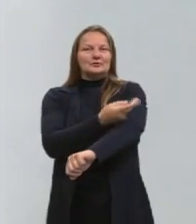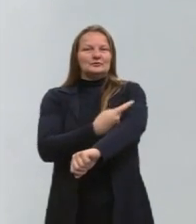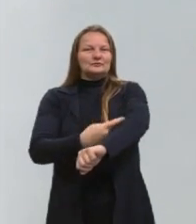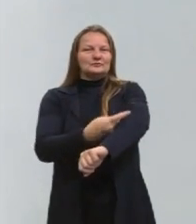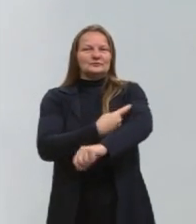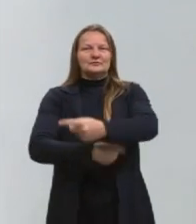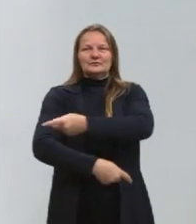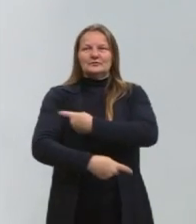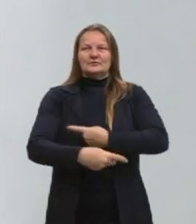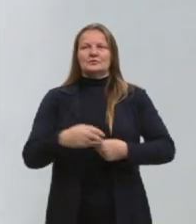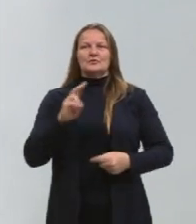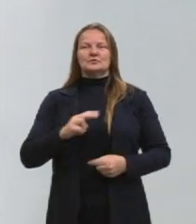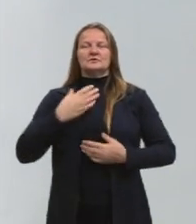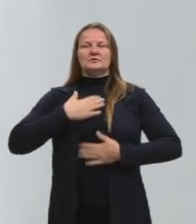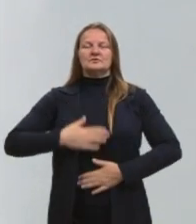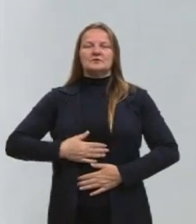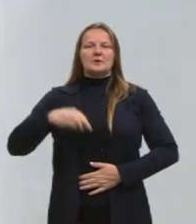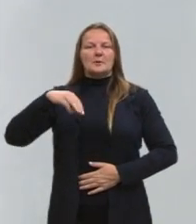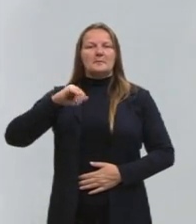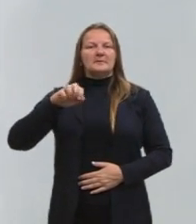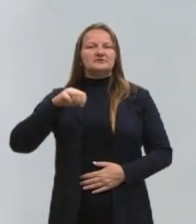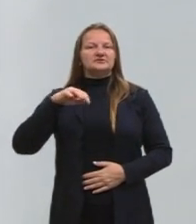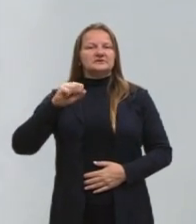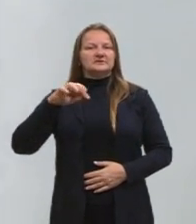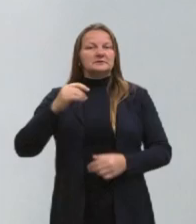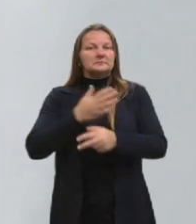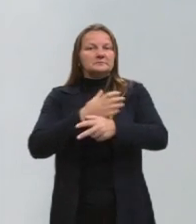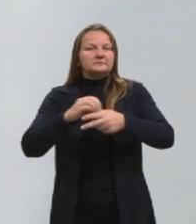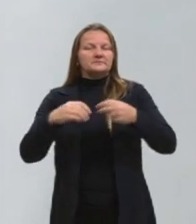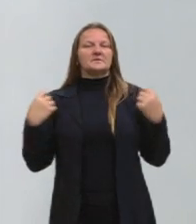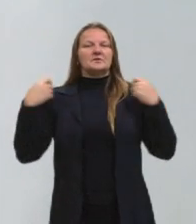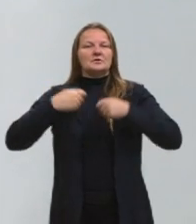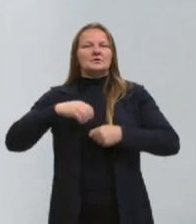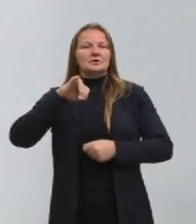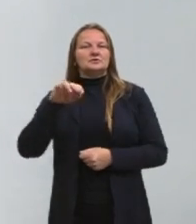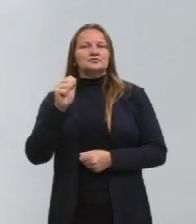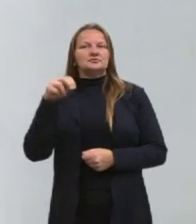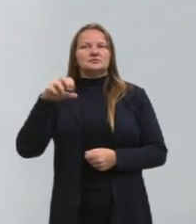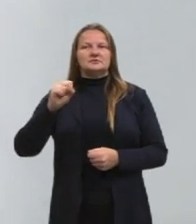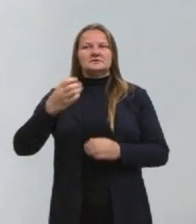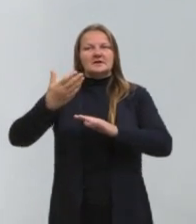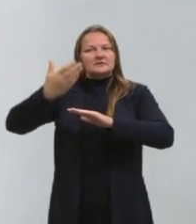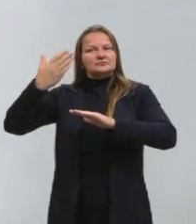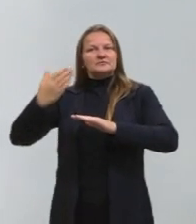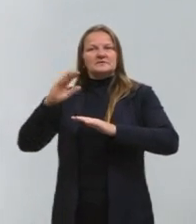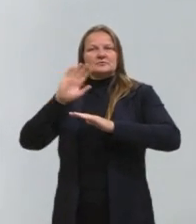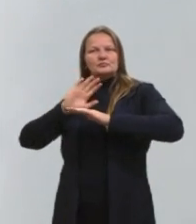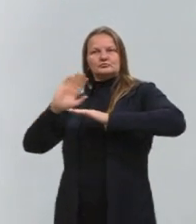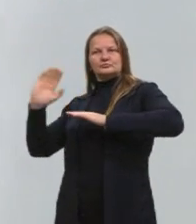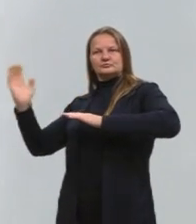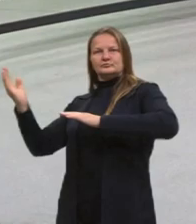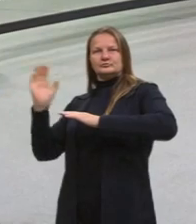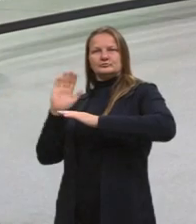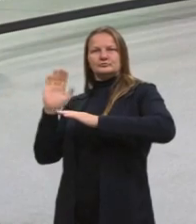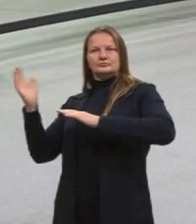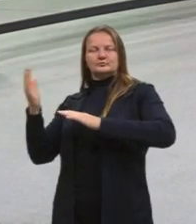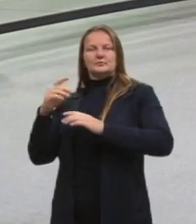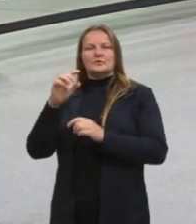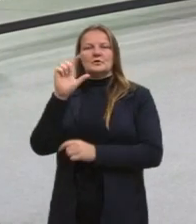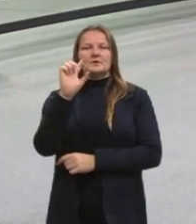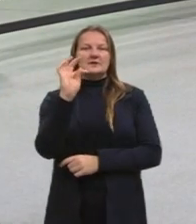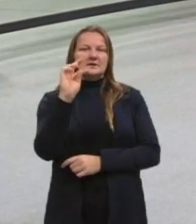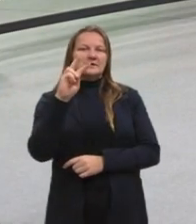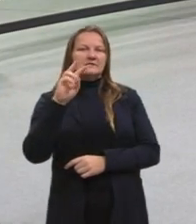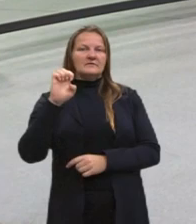braços, estou usando a camiseta magenta do Pré-ENEM, uma jaqueta jeans e aqui atrás de mim o quadro branco da TVE. No